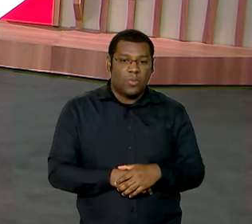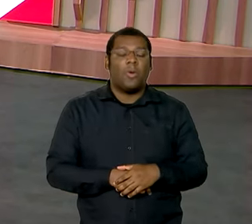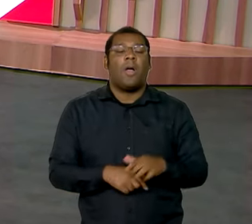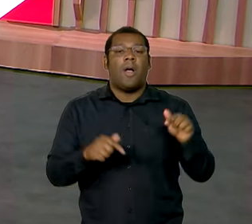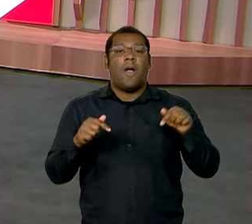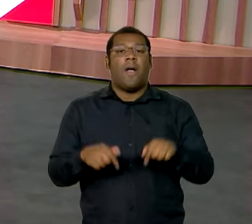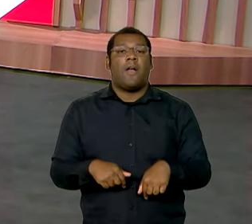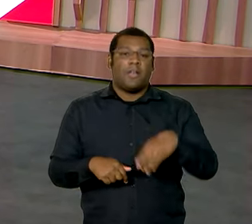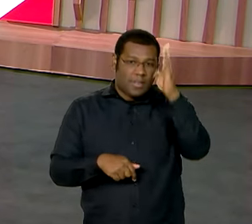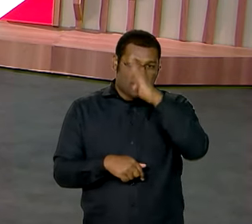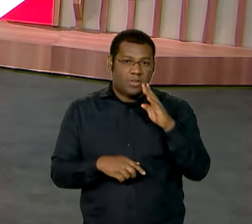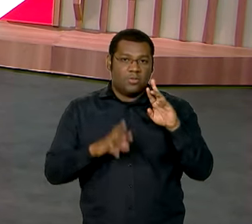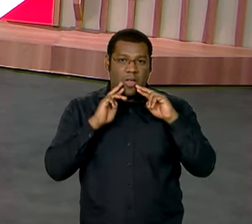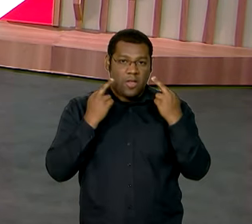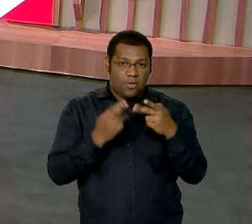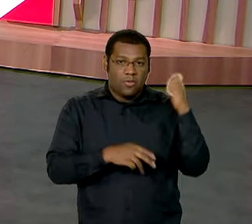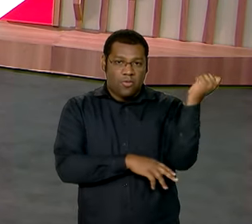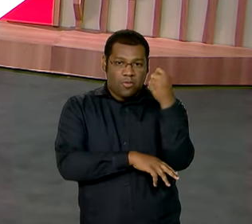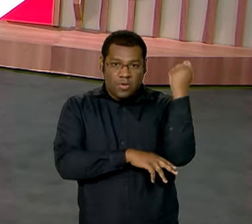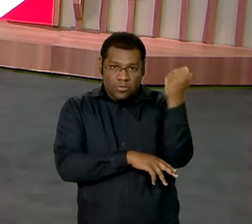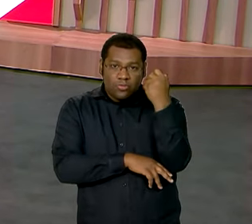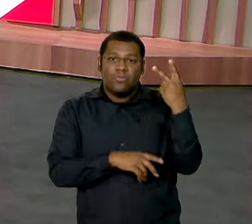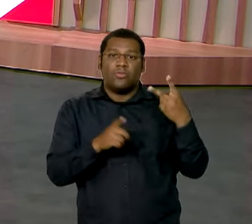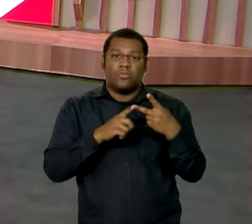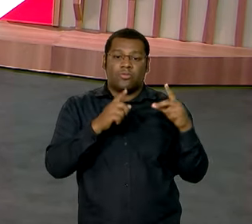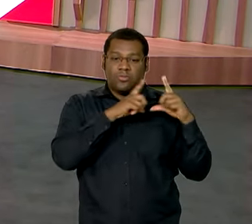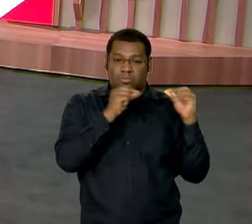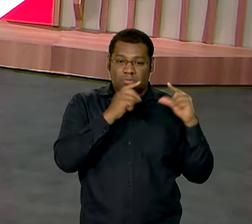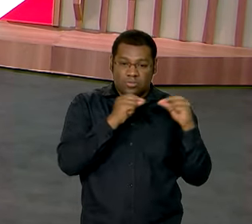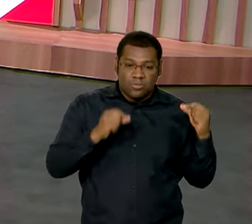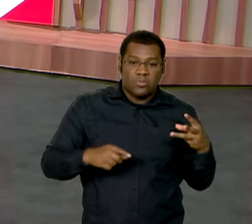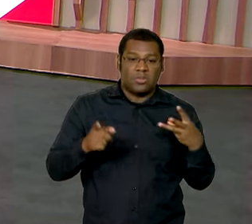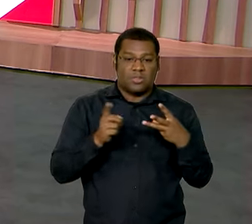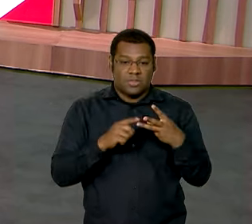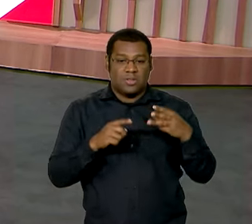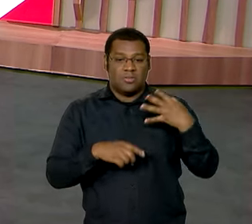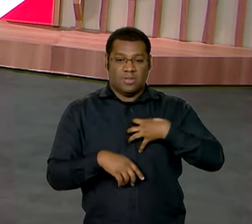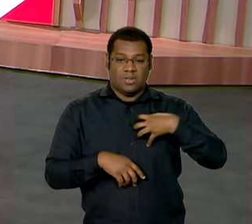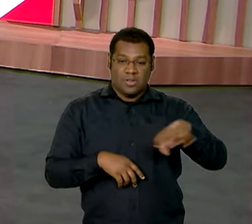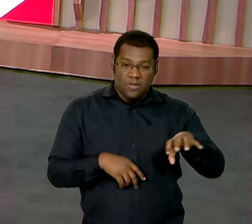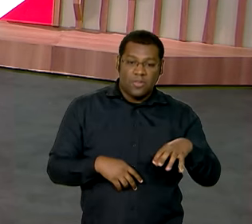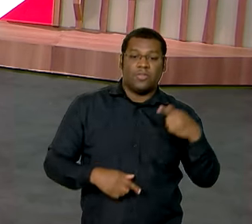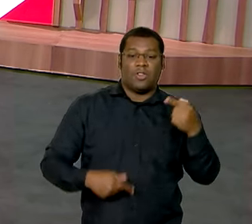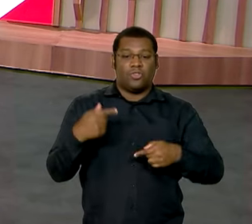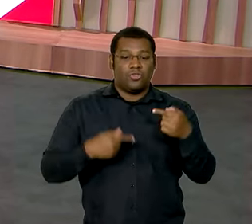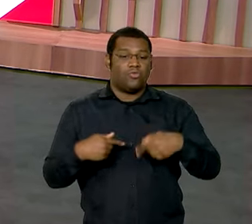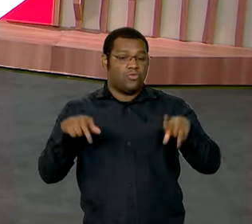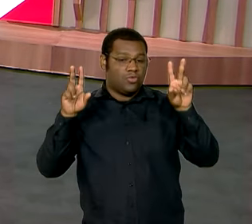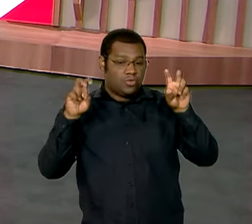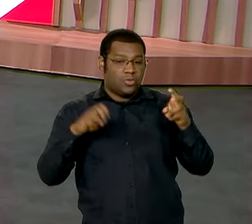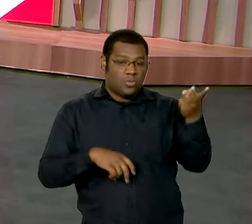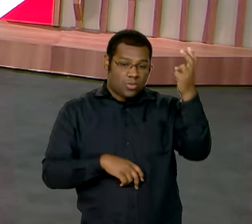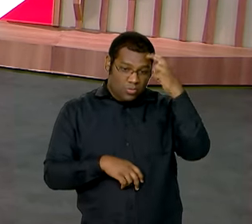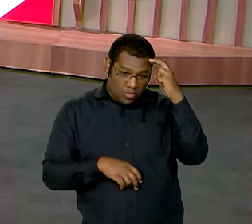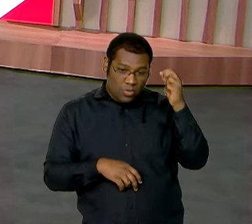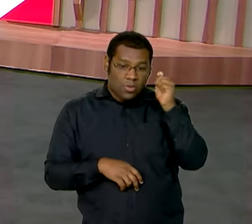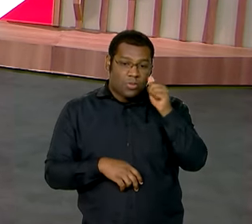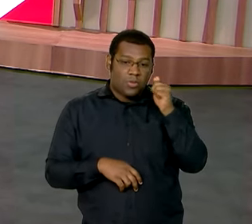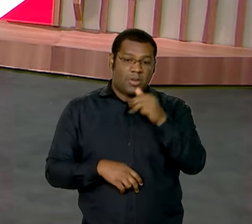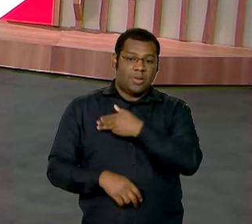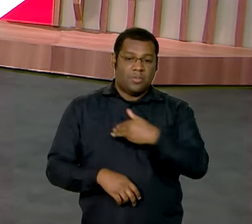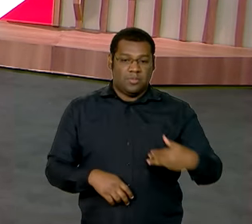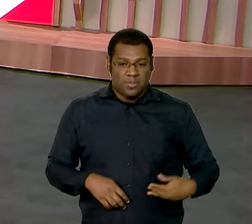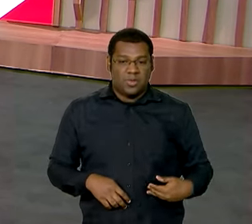reuniões no Rio Grande do Sul, em Brasília e Salvador para tratar da questão da cultura e esse foi um dos assuntos trazidos pela ministra